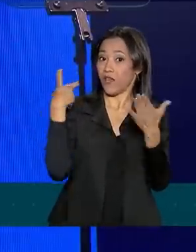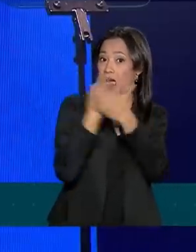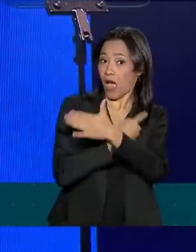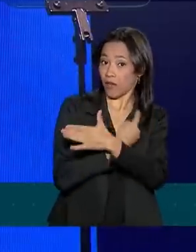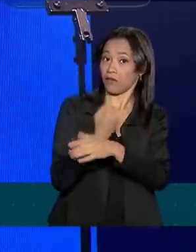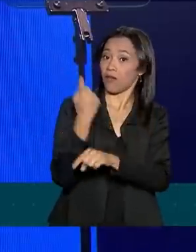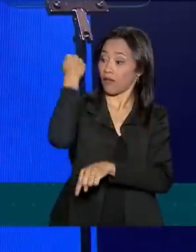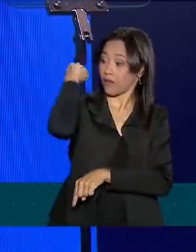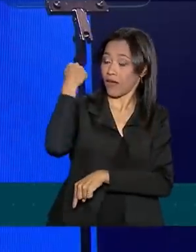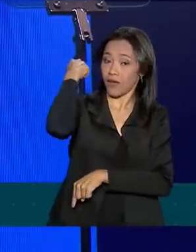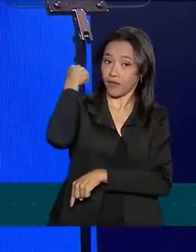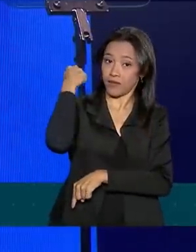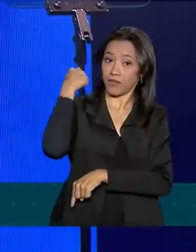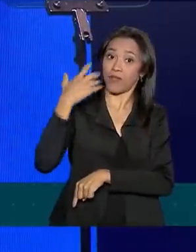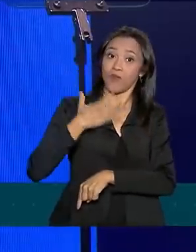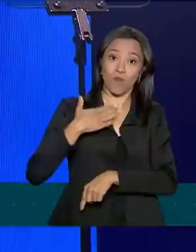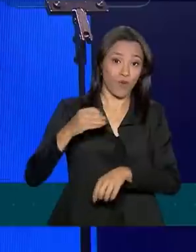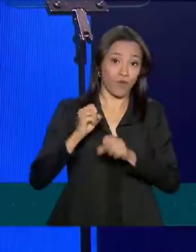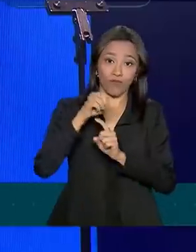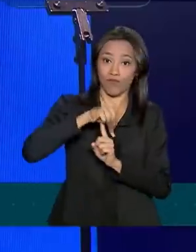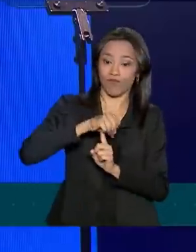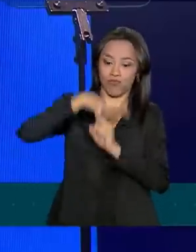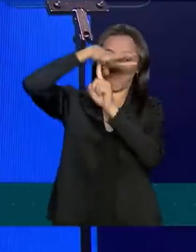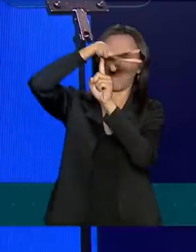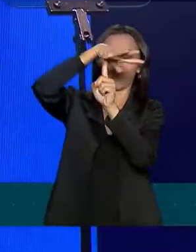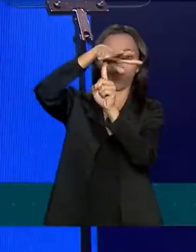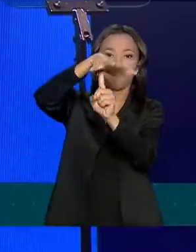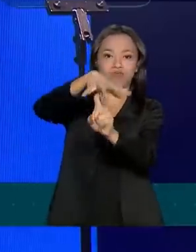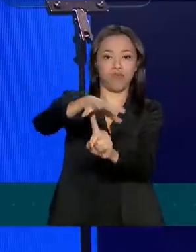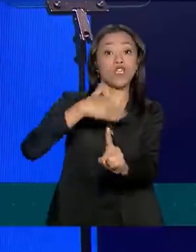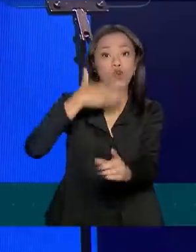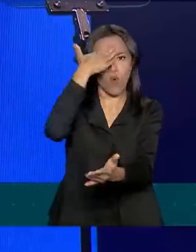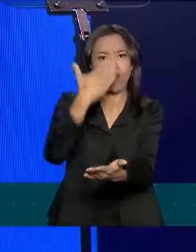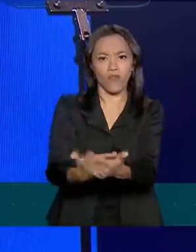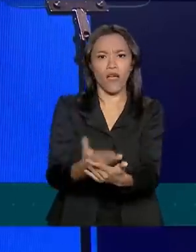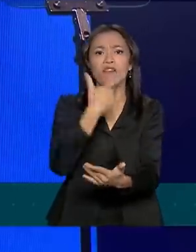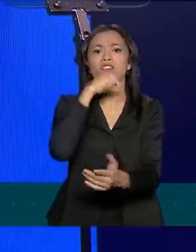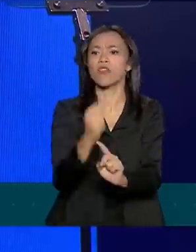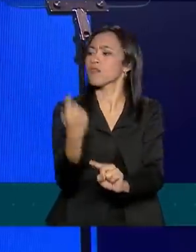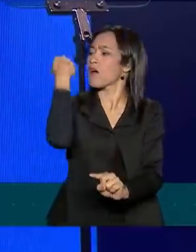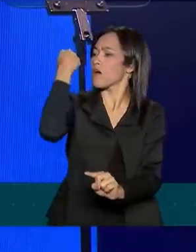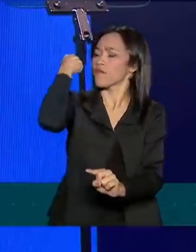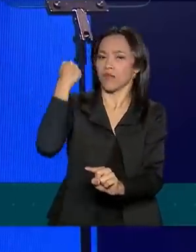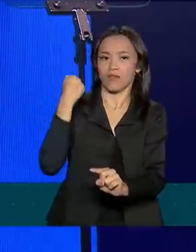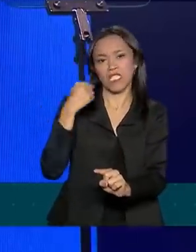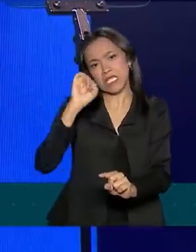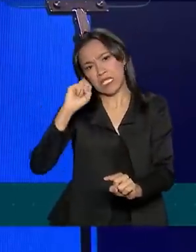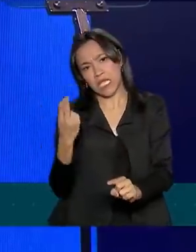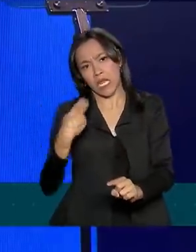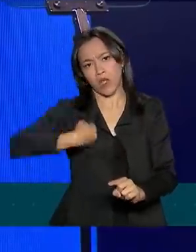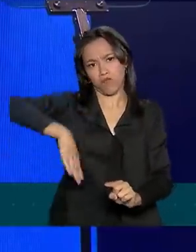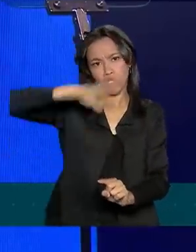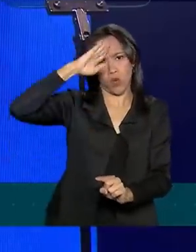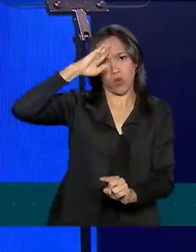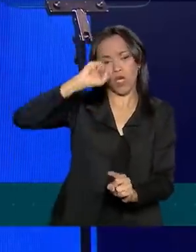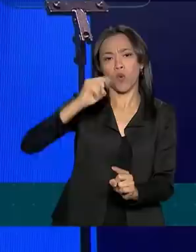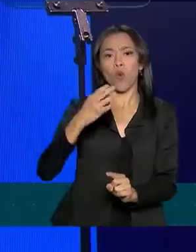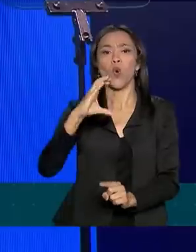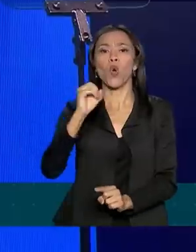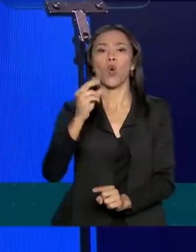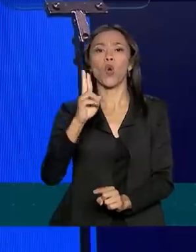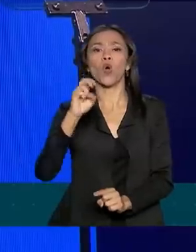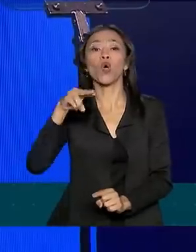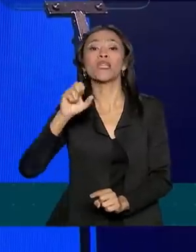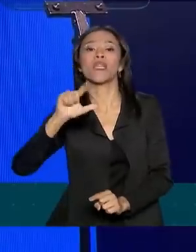equipamento, meu paraquedas não ia abrir. E eu confiava quem estava atrás de mim. Não interessa se um coronel ou um soldado. Nós confiávamos